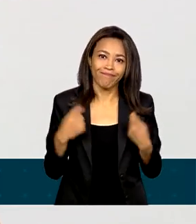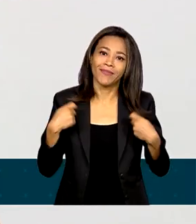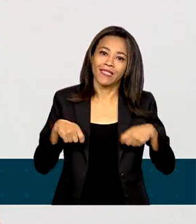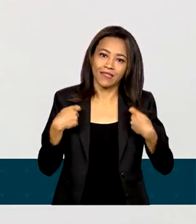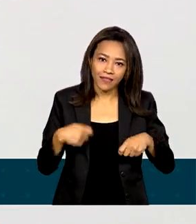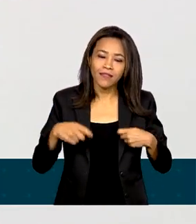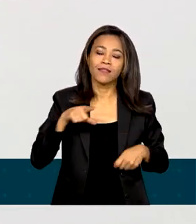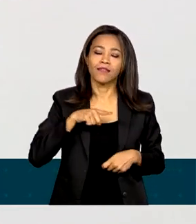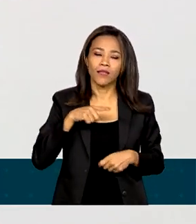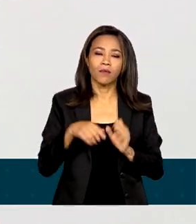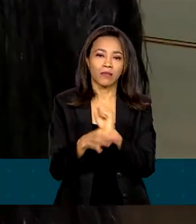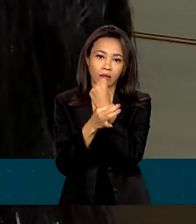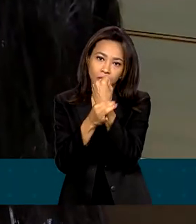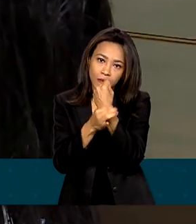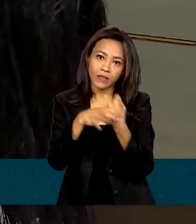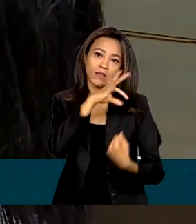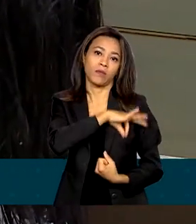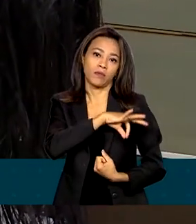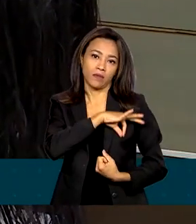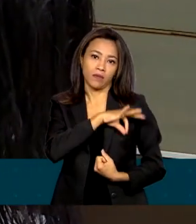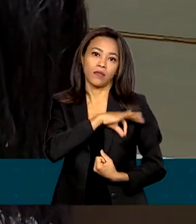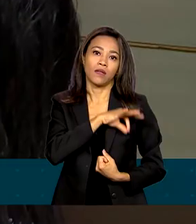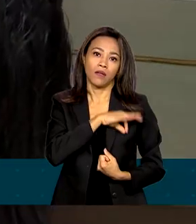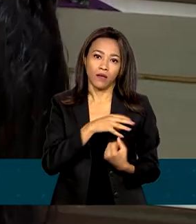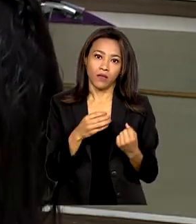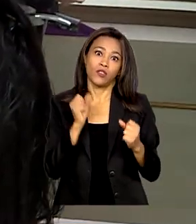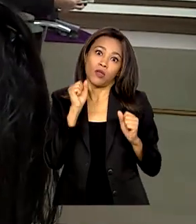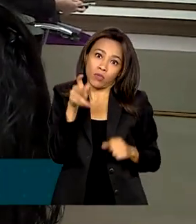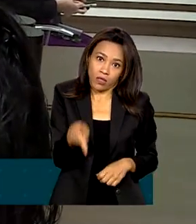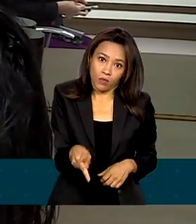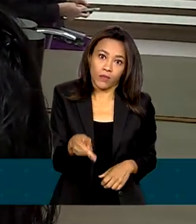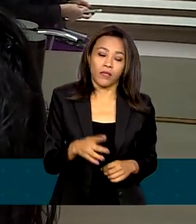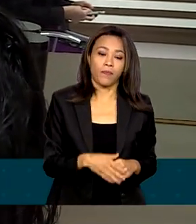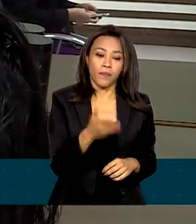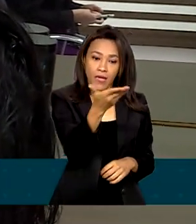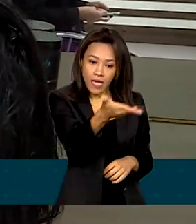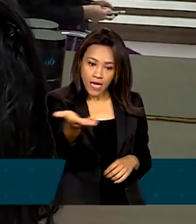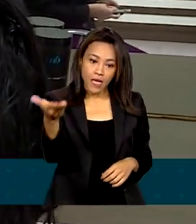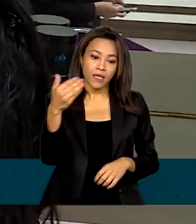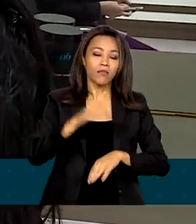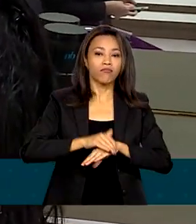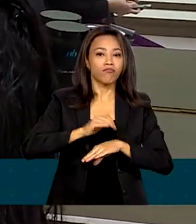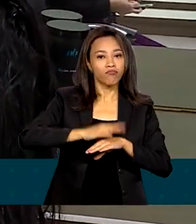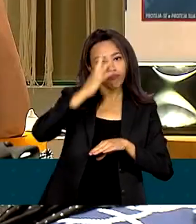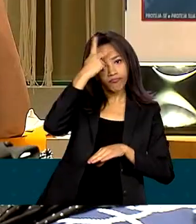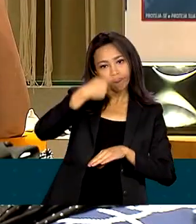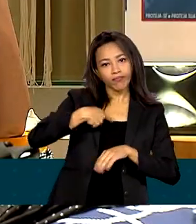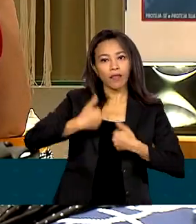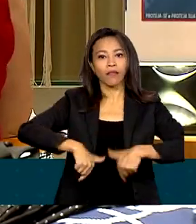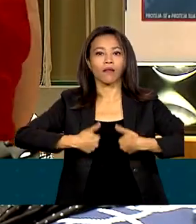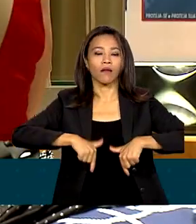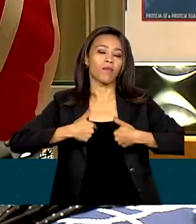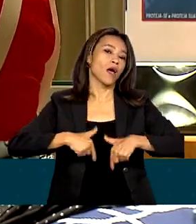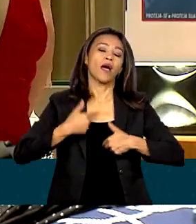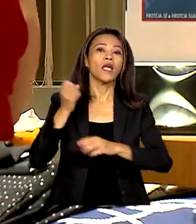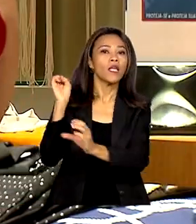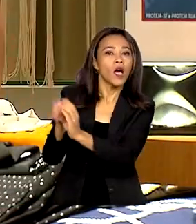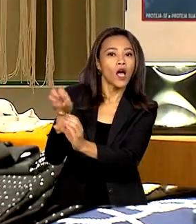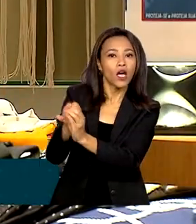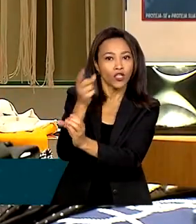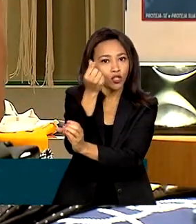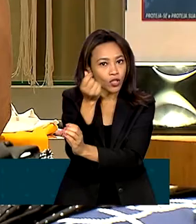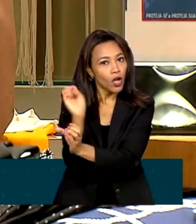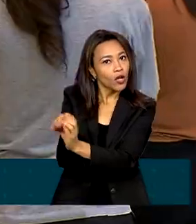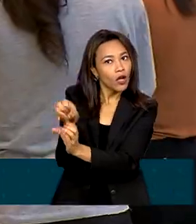tem que ter uma aposentadoria. Os autônomos são profissionais que exercem seu trabalho por conta própria. Se contribuírem, esses